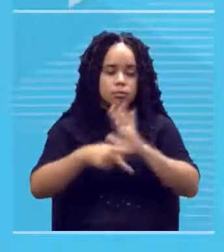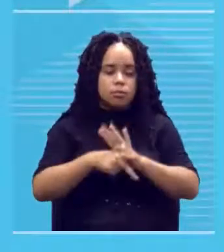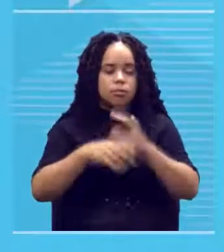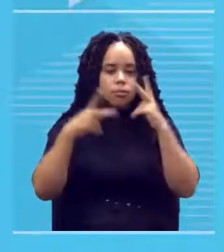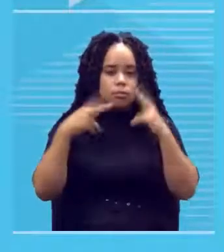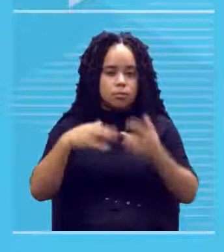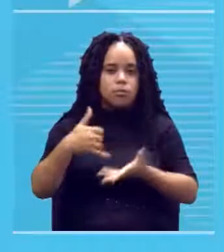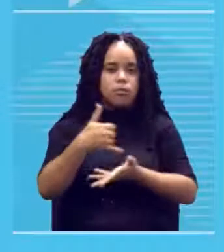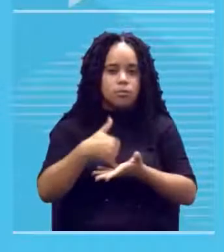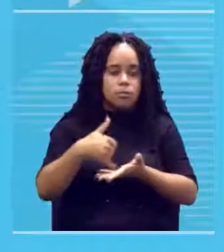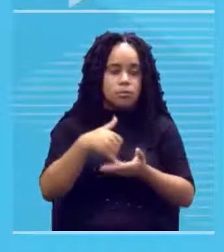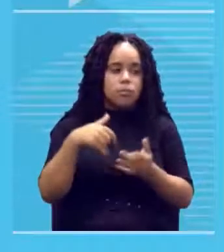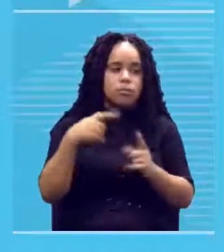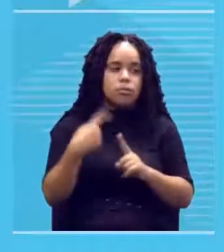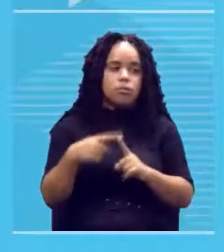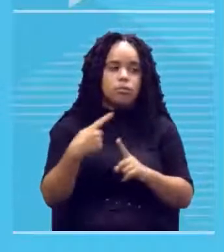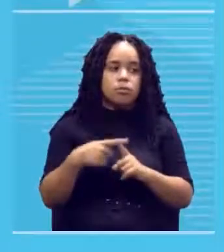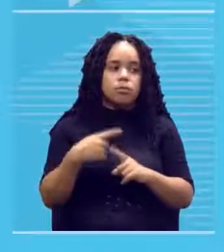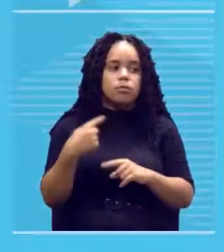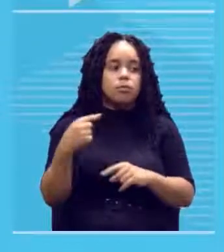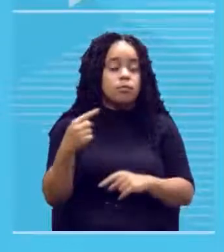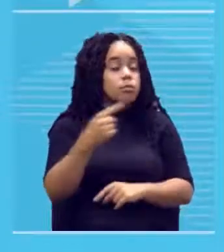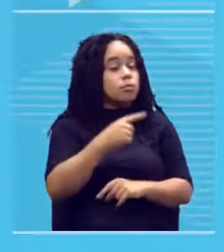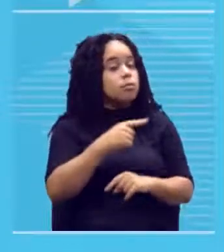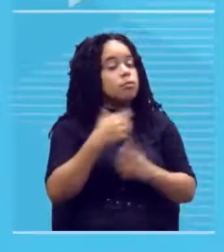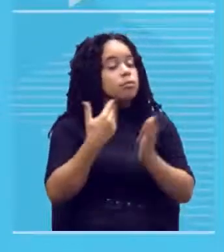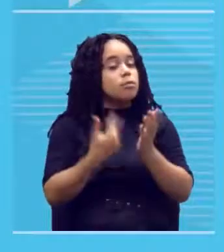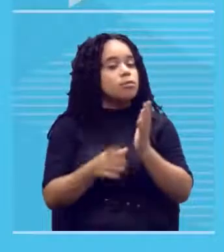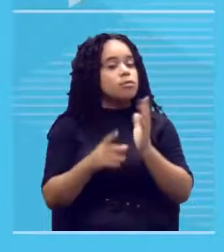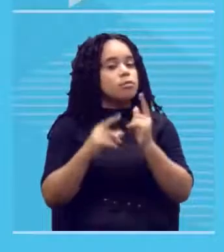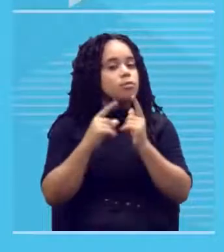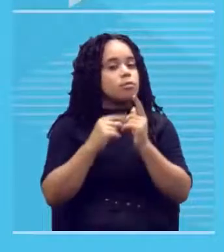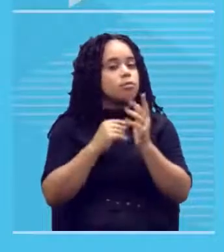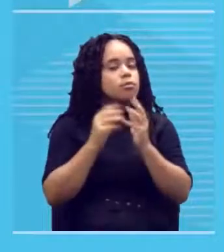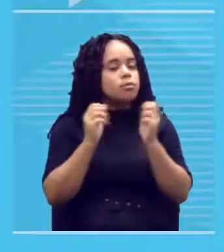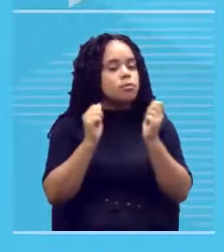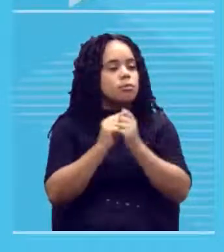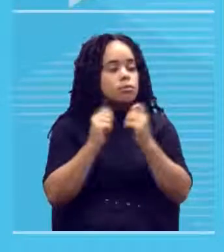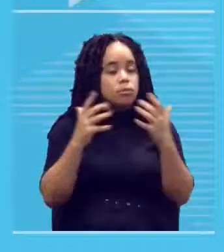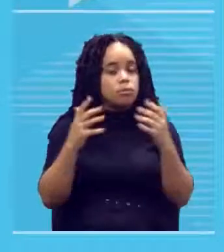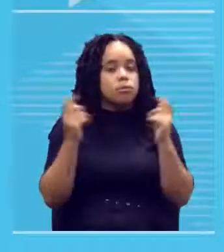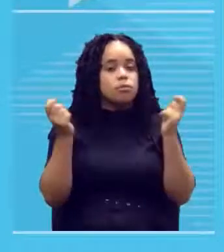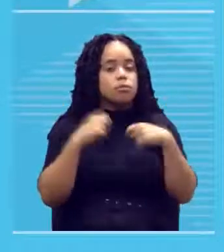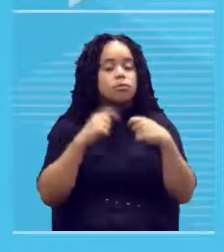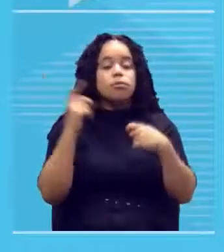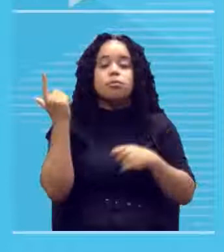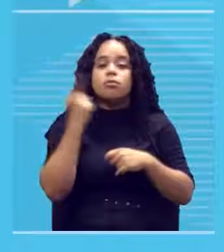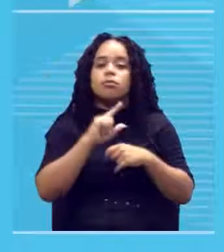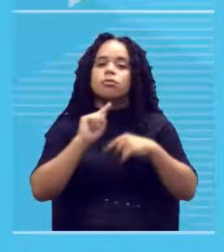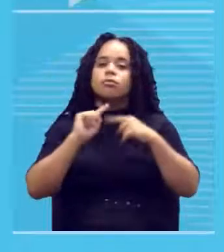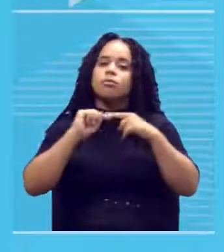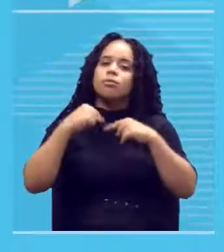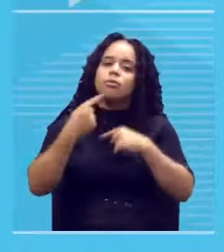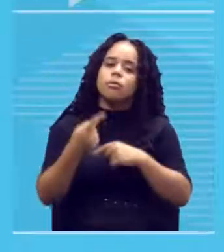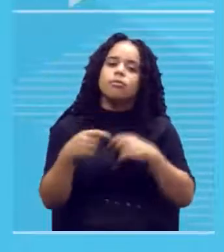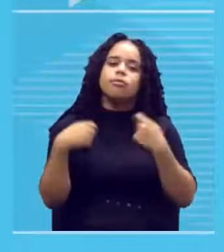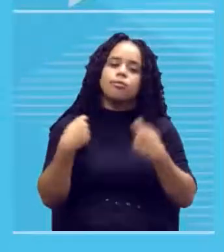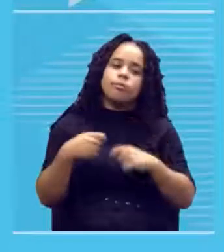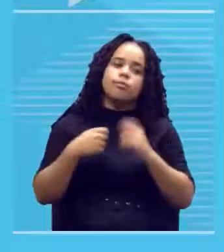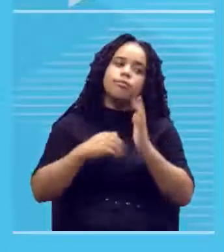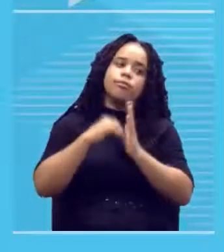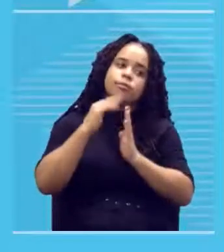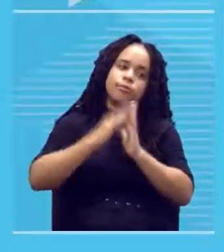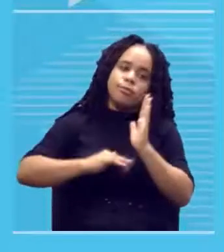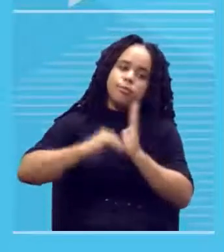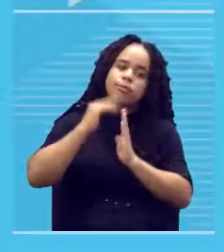porque quando a tinta acrílica seca ela perde o brilho então para você conseguir um brilho depois você aplica uma demão de